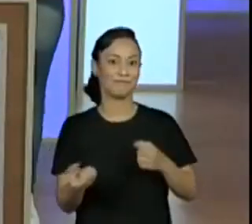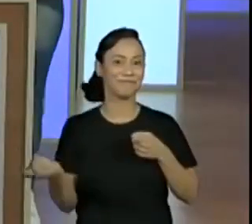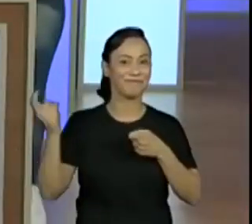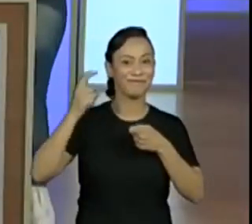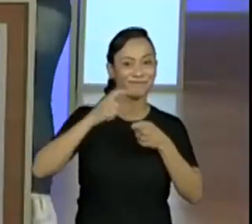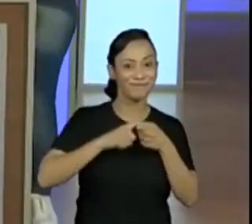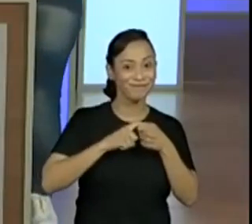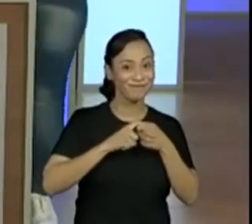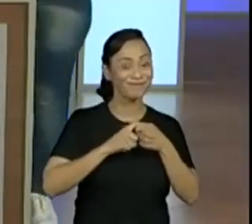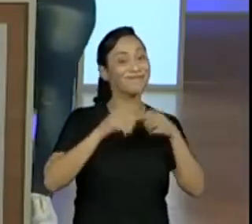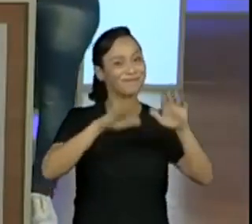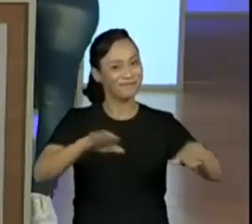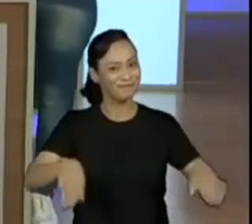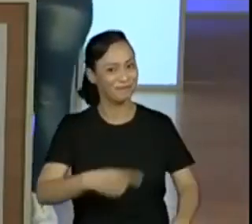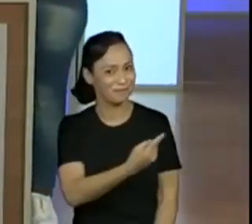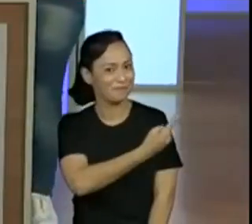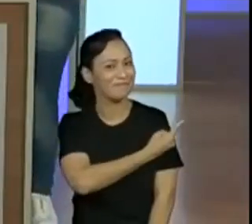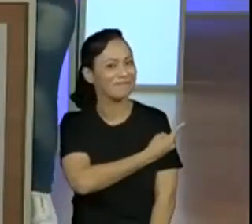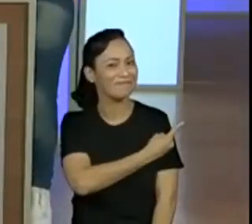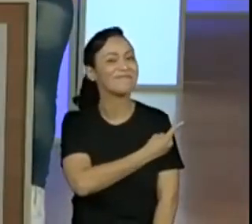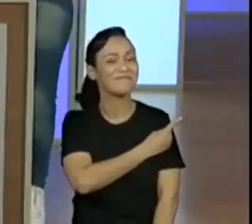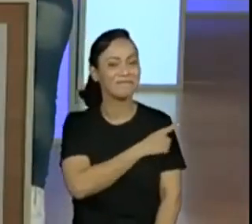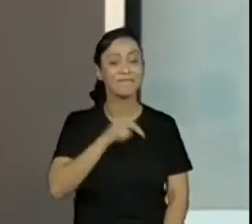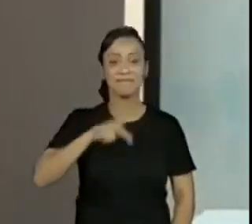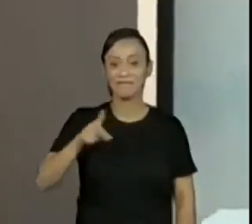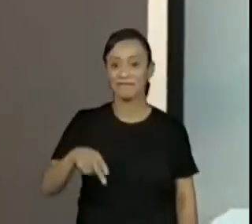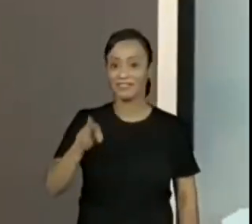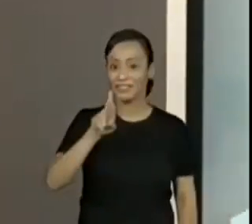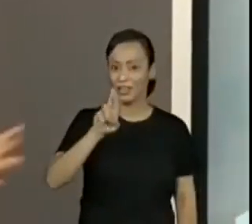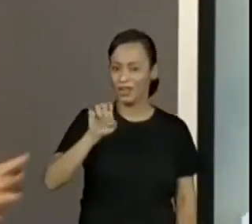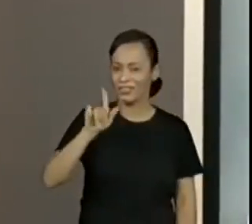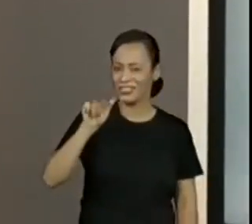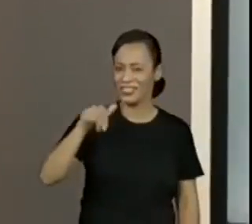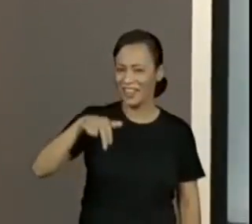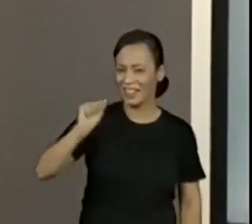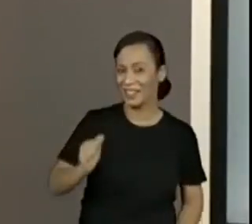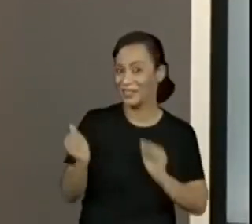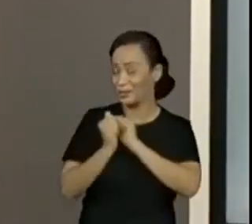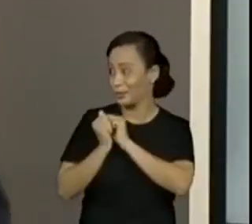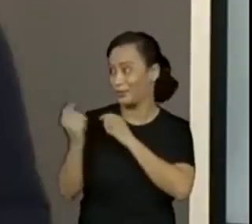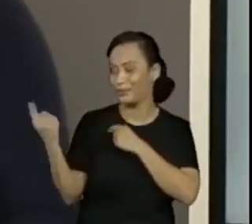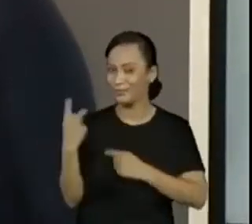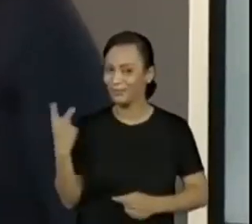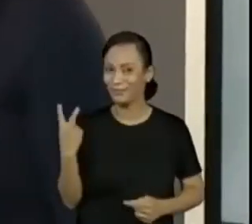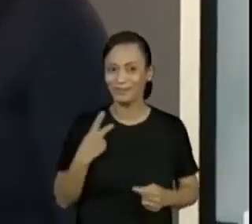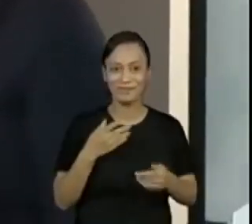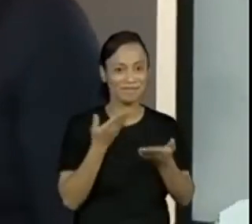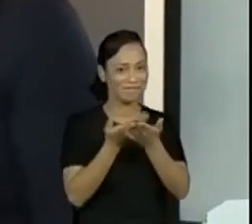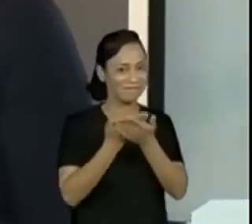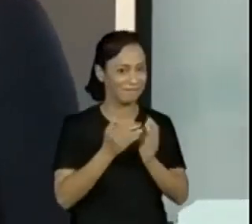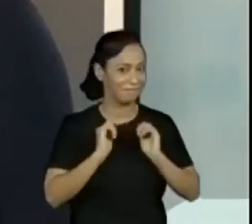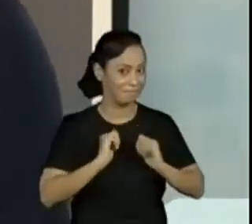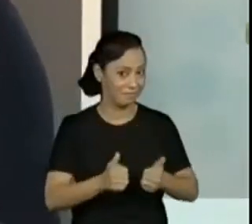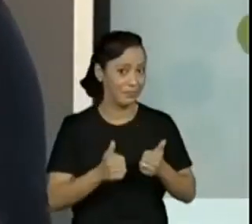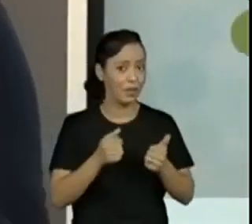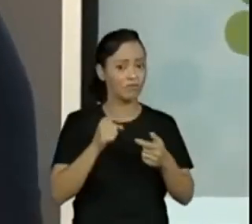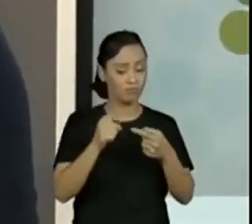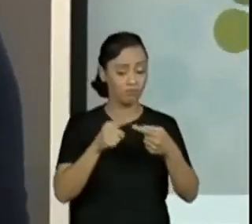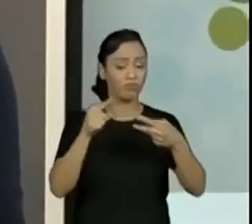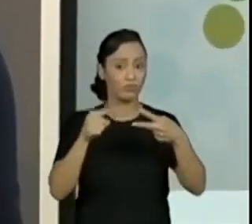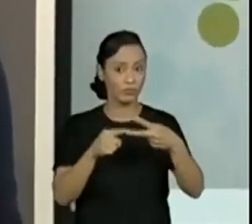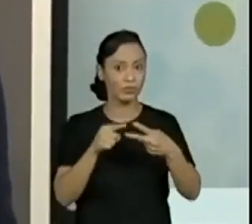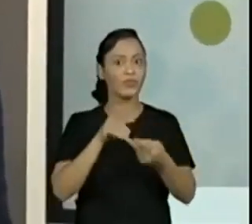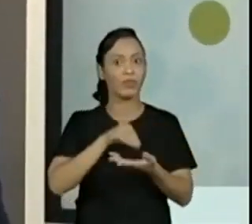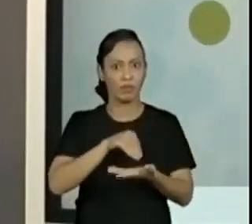Voltando, turminha do primeiro ano, professora Regiane continua aqui, não tem jeito, né? A gente tem aí mais duas aulas,